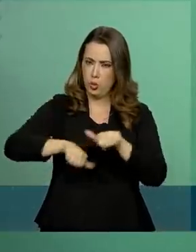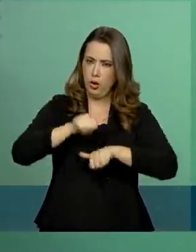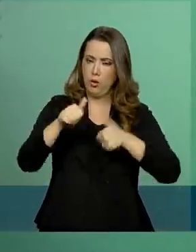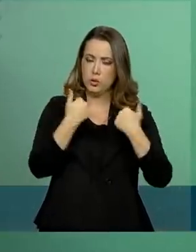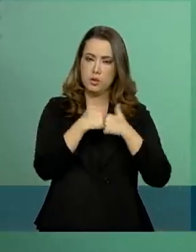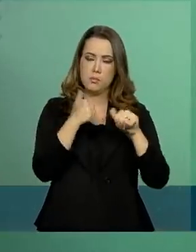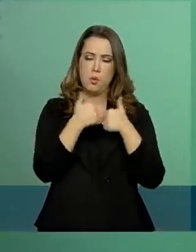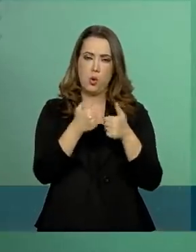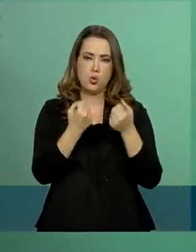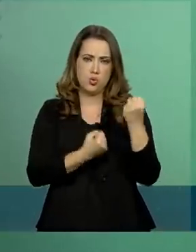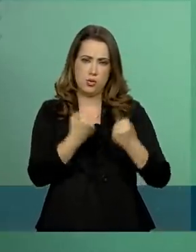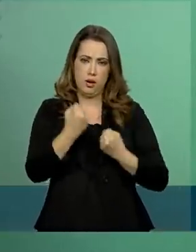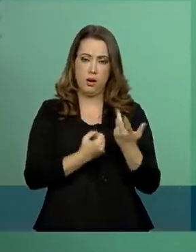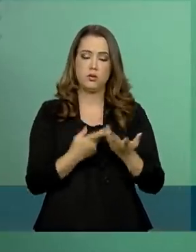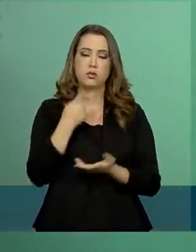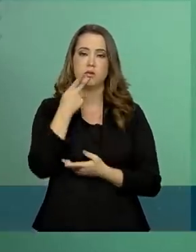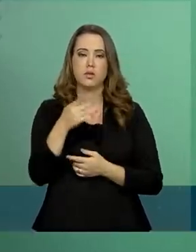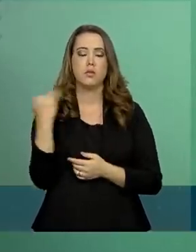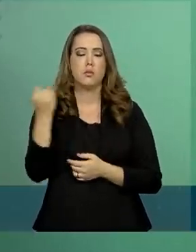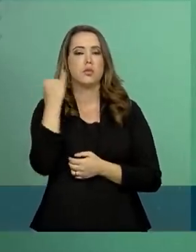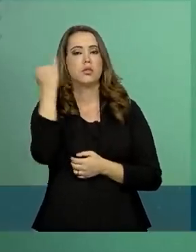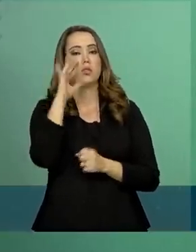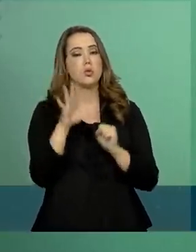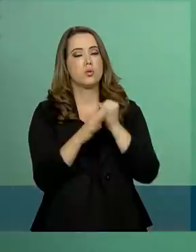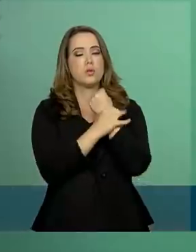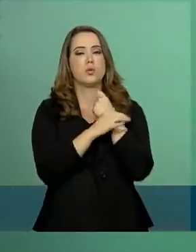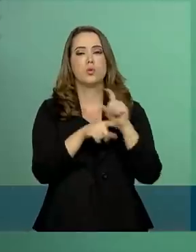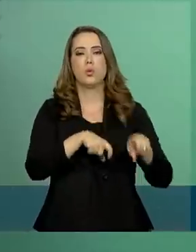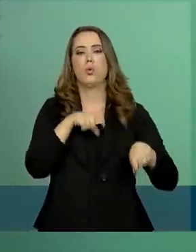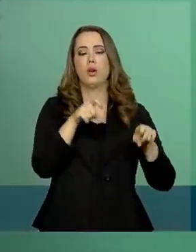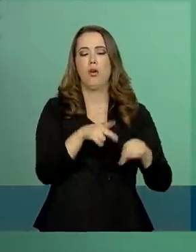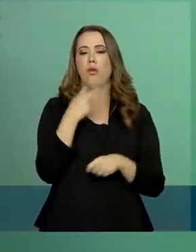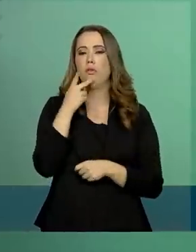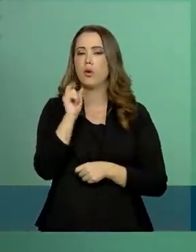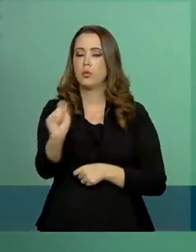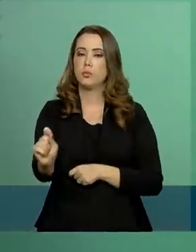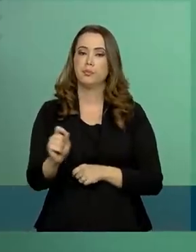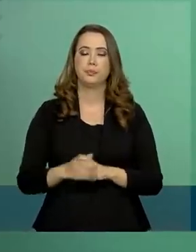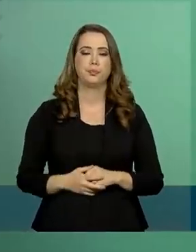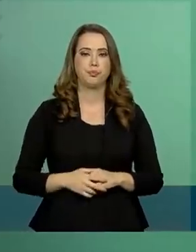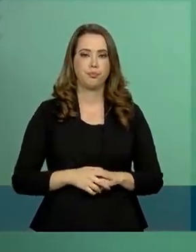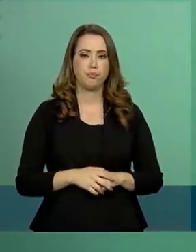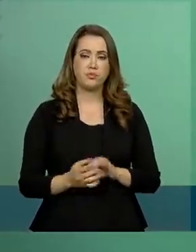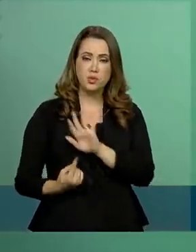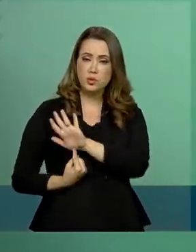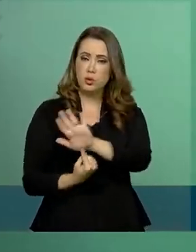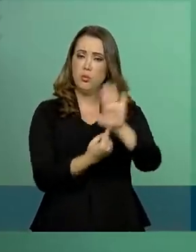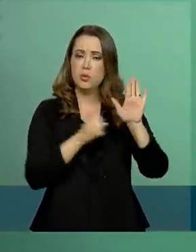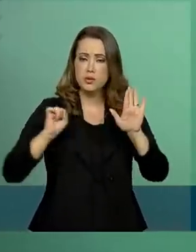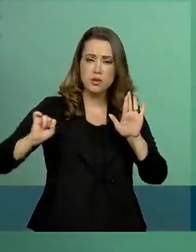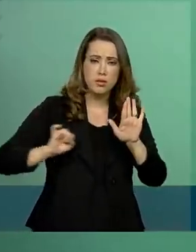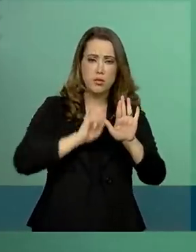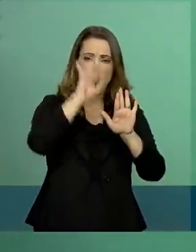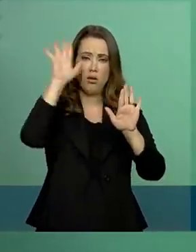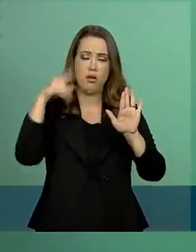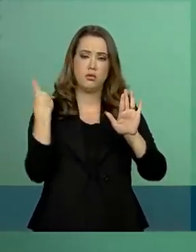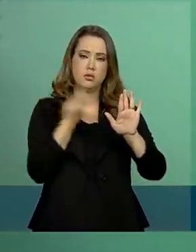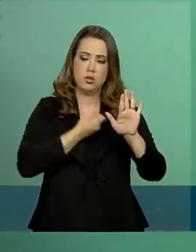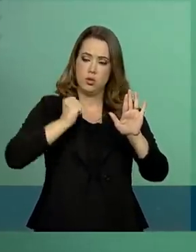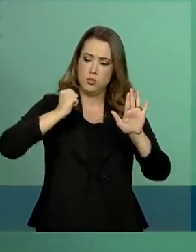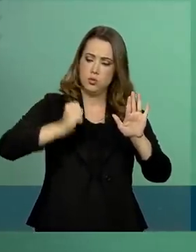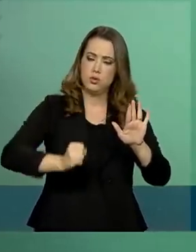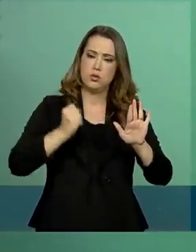prioridade quanto ao seguro rural. Abro aspas. Numa demonstração clara de nossa disposição em